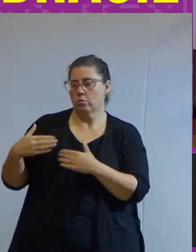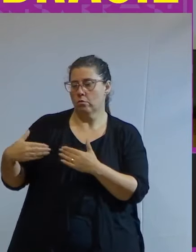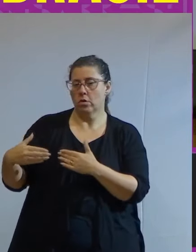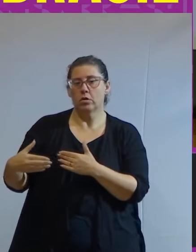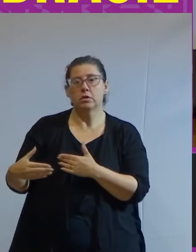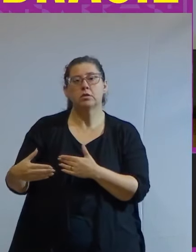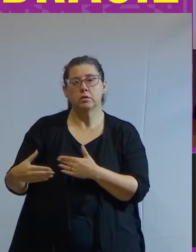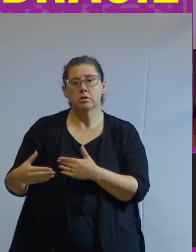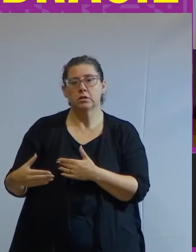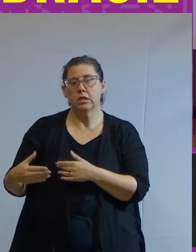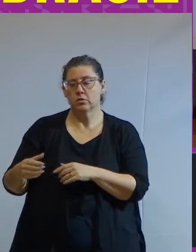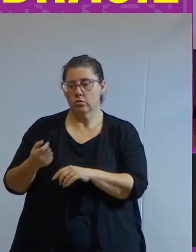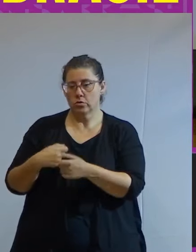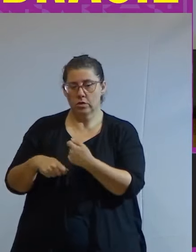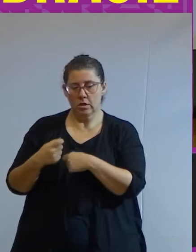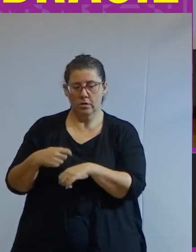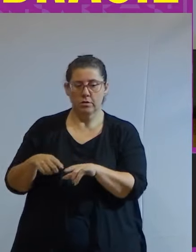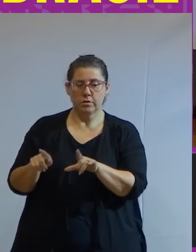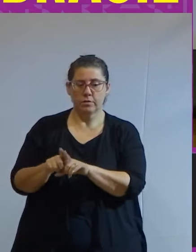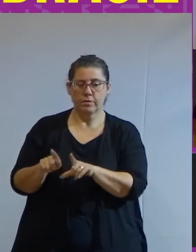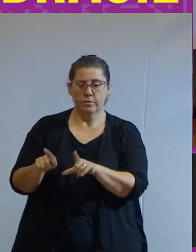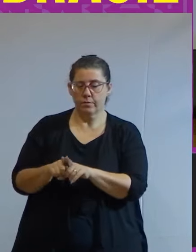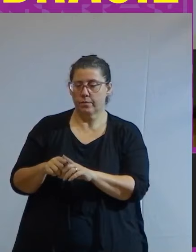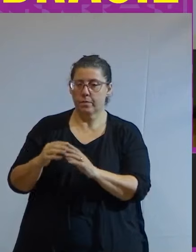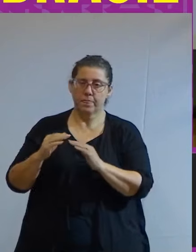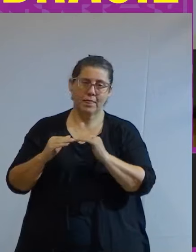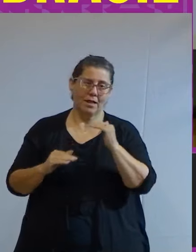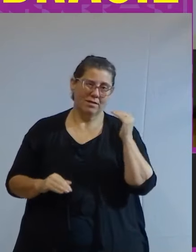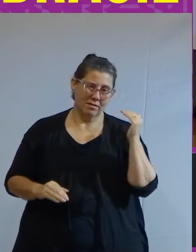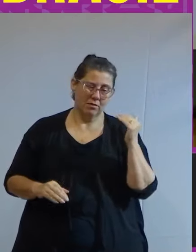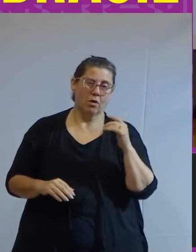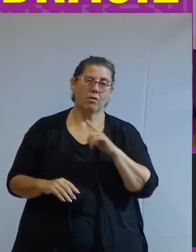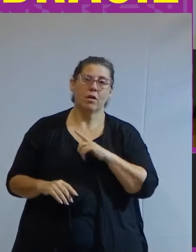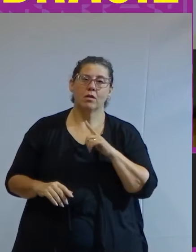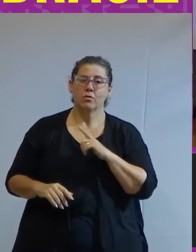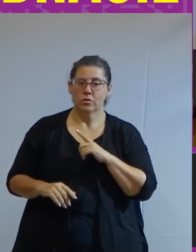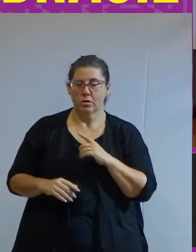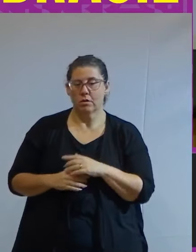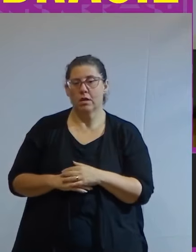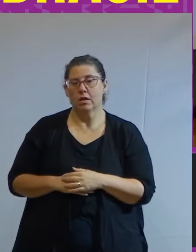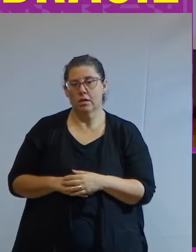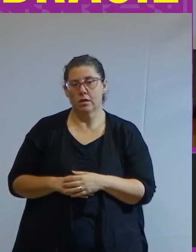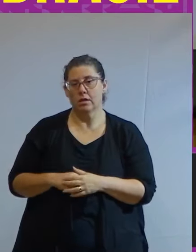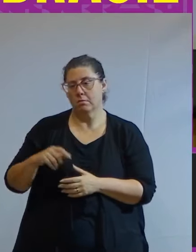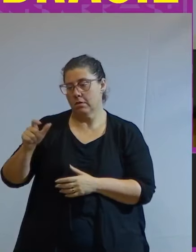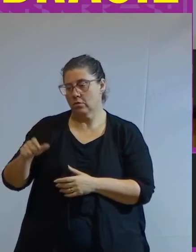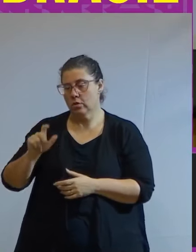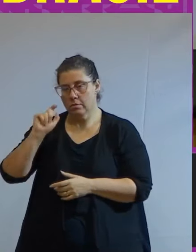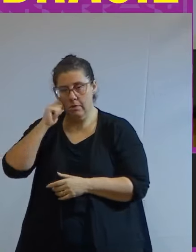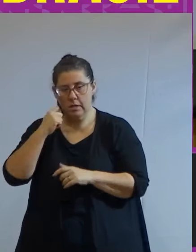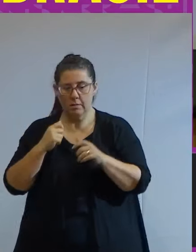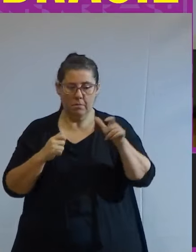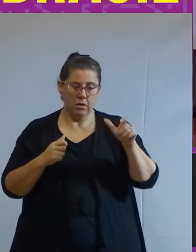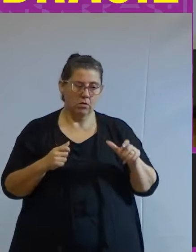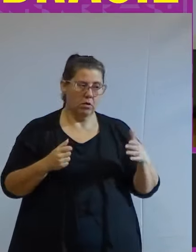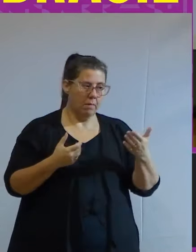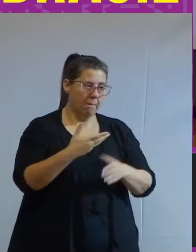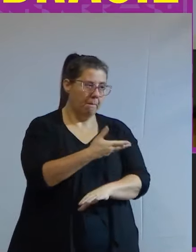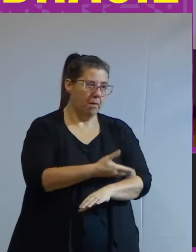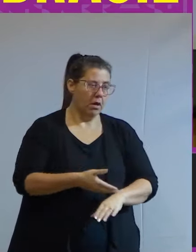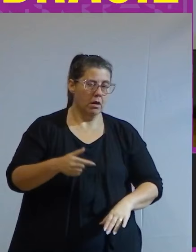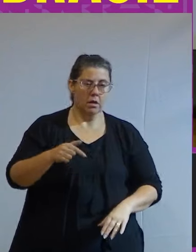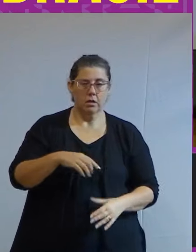de gerenciamento de negócio e também essa desigualdade que existe que é existente entre pessoas pretas e pessoas brancas nesse mundo